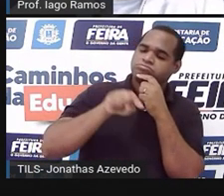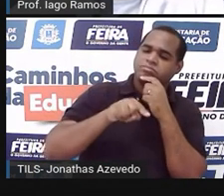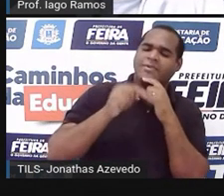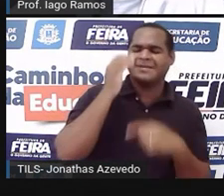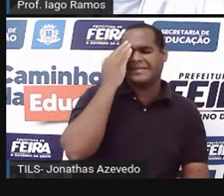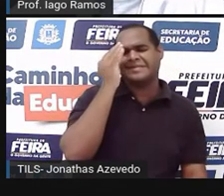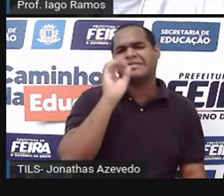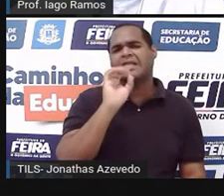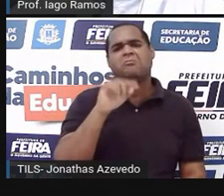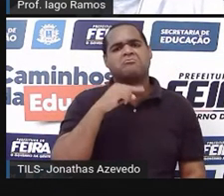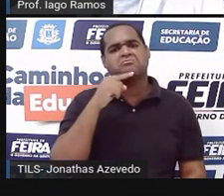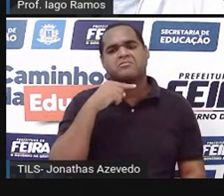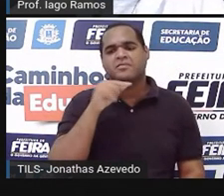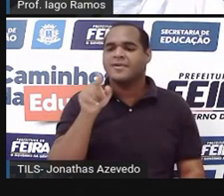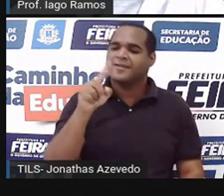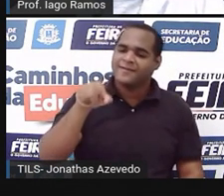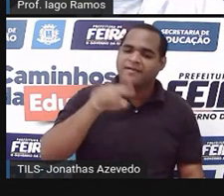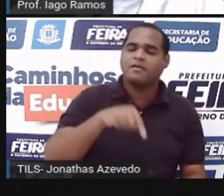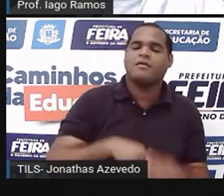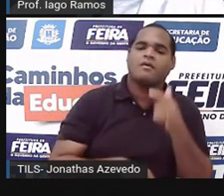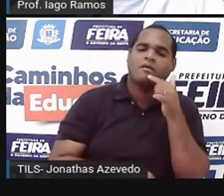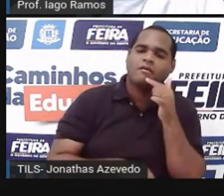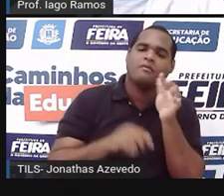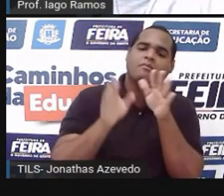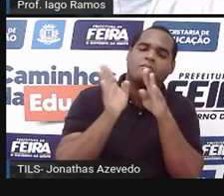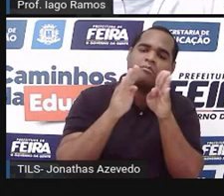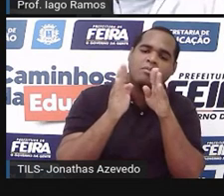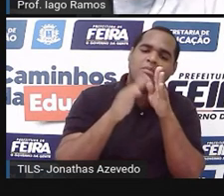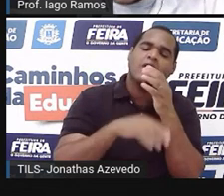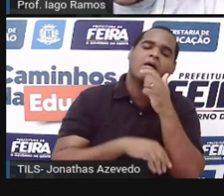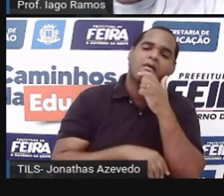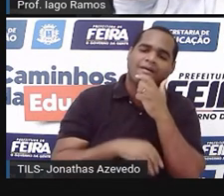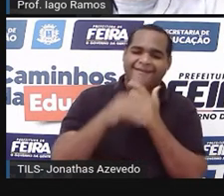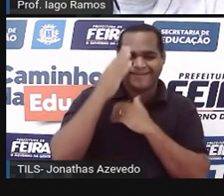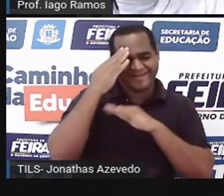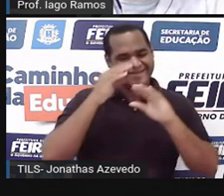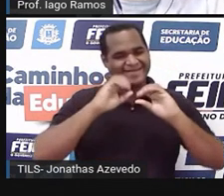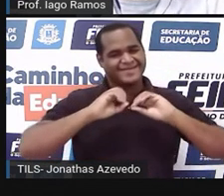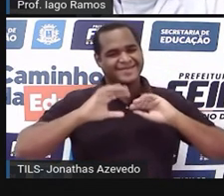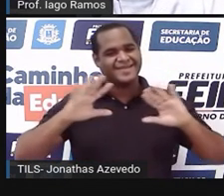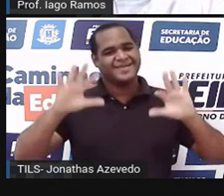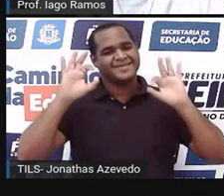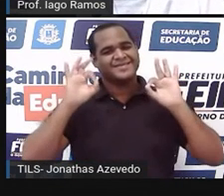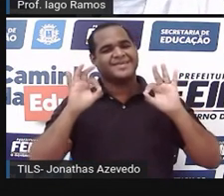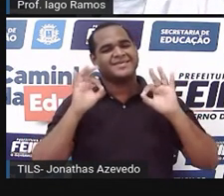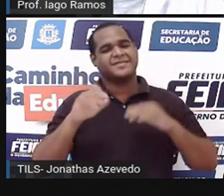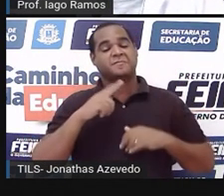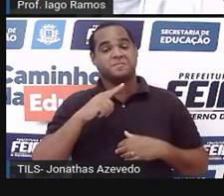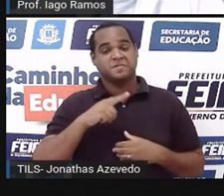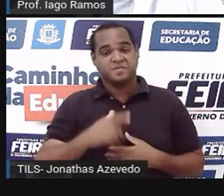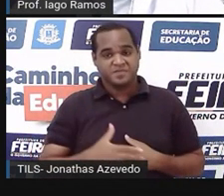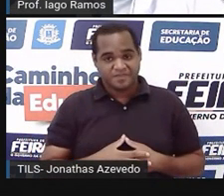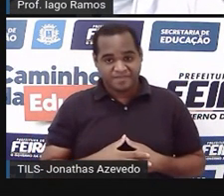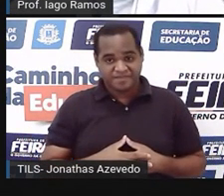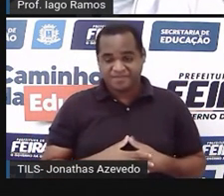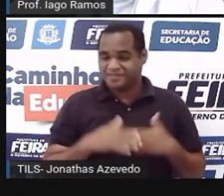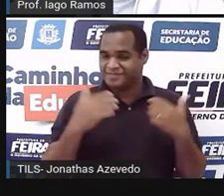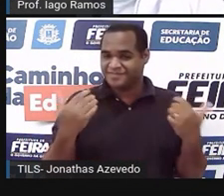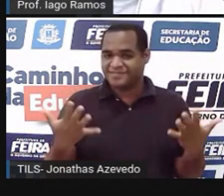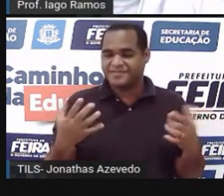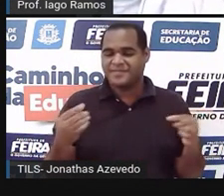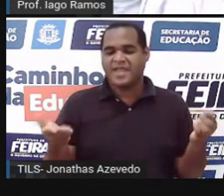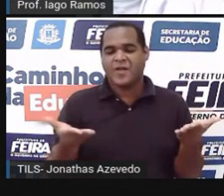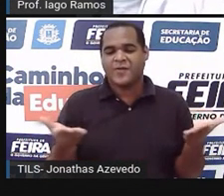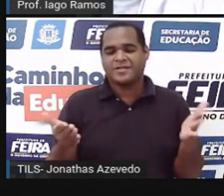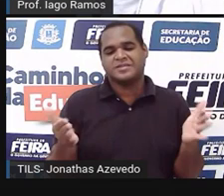entender tá bom que tudo vai ficar bem esclarecido certo bom então é isso aí a gente vai